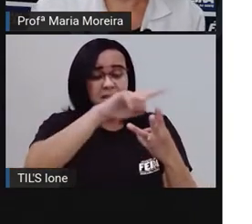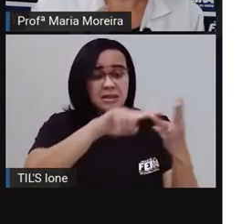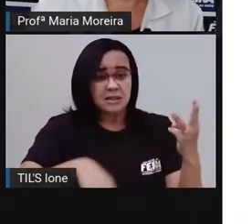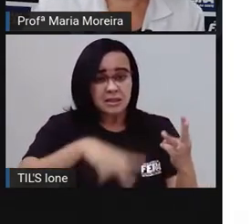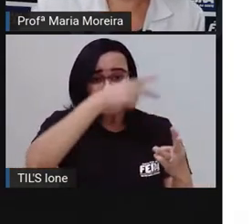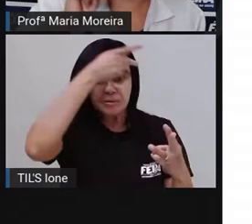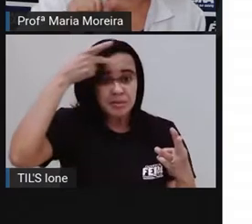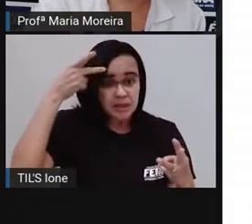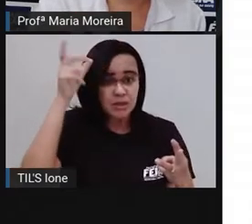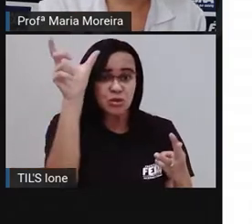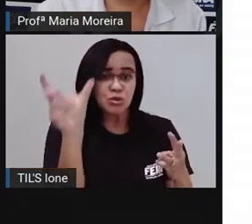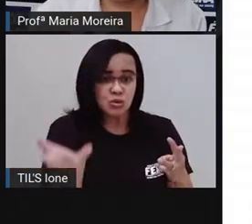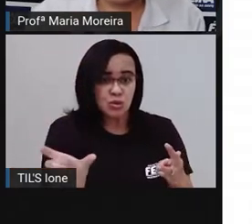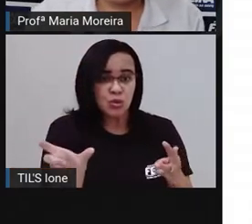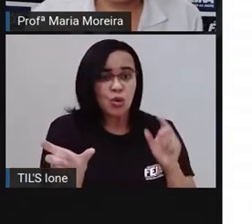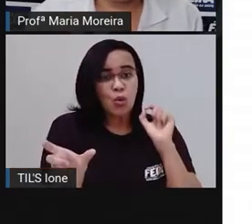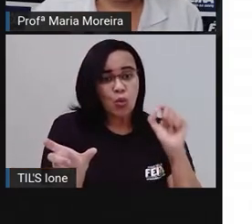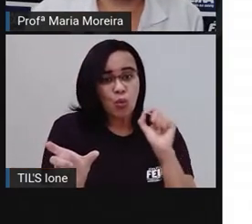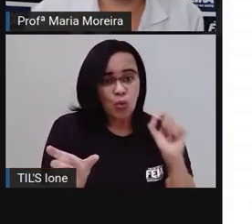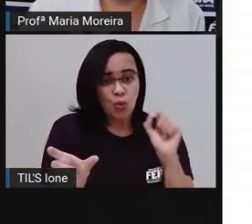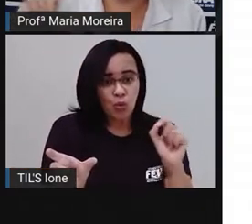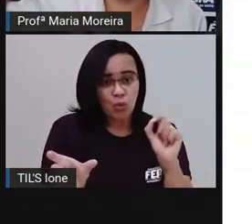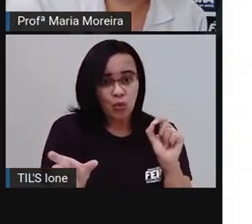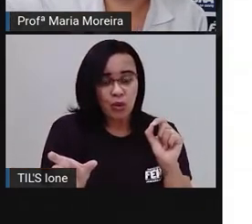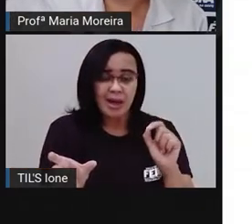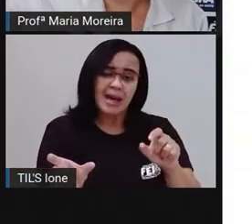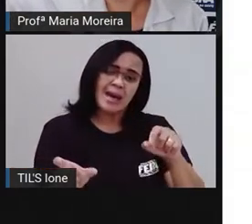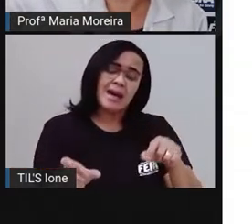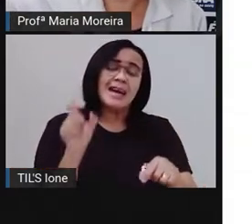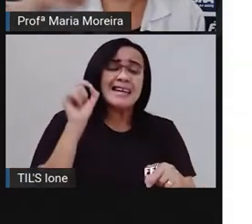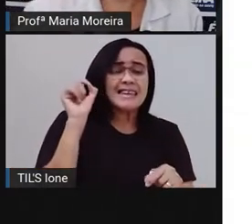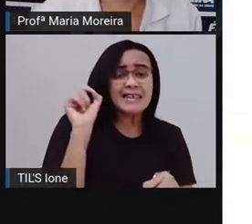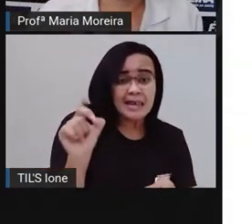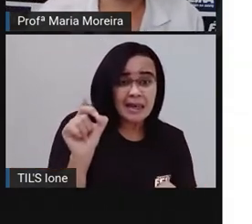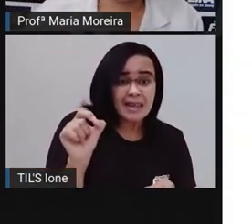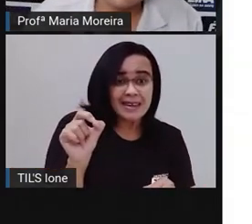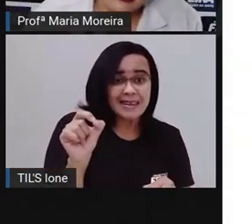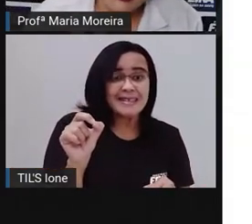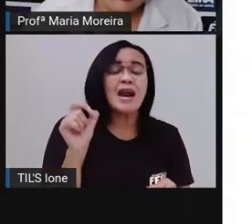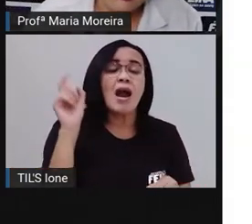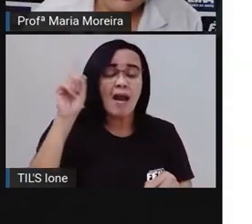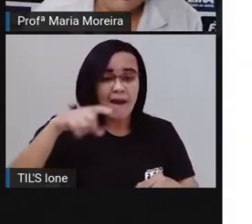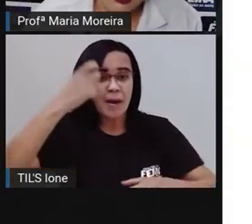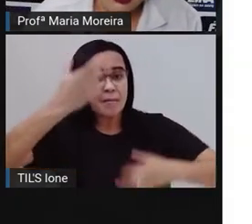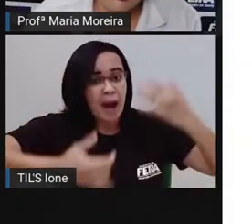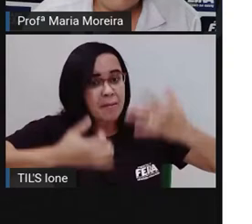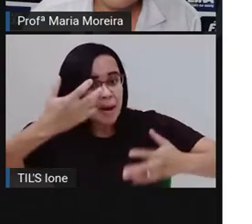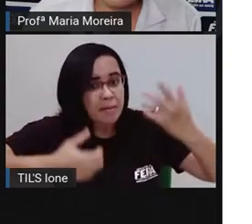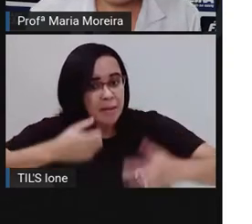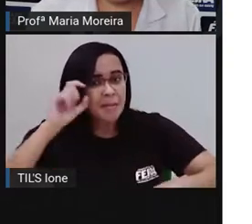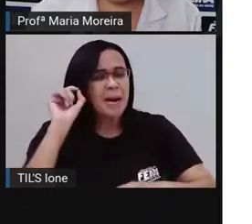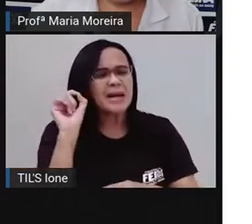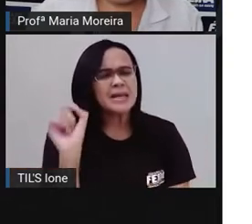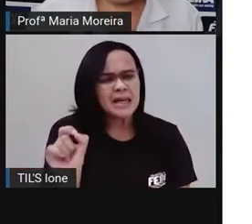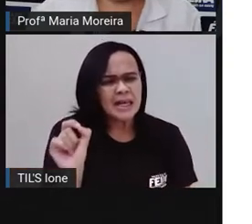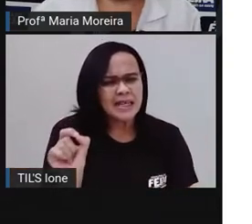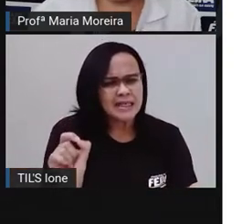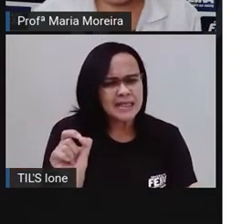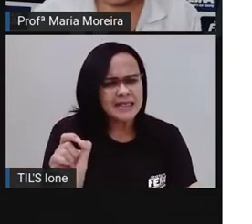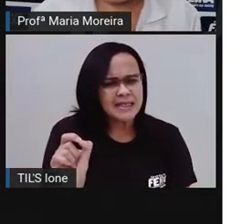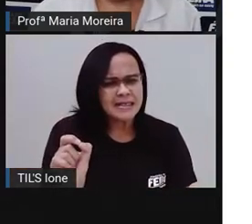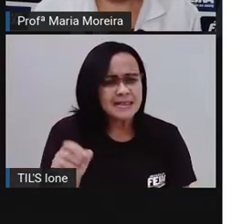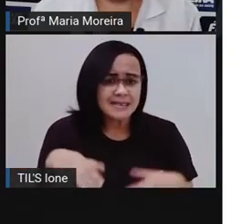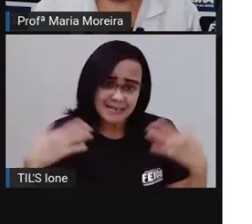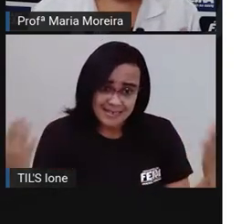né, é a pessoa de quem a vizinha fofoqueira está o quê? Ó, contando. Não é isso? Então, se eu estou na